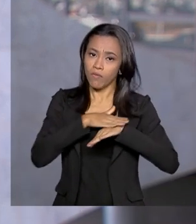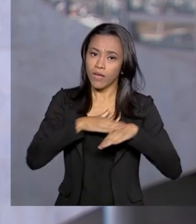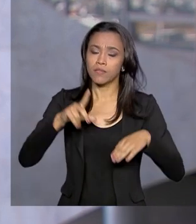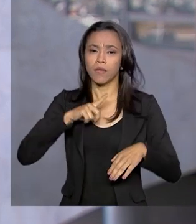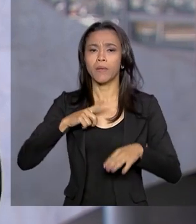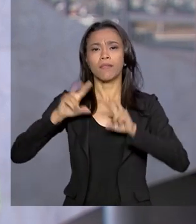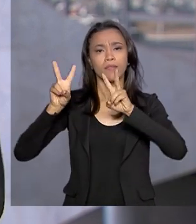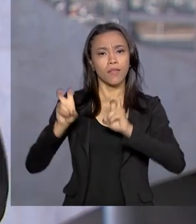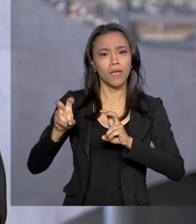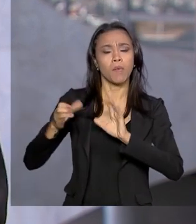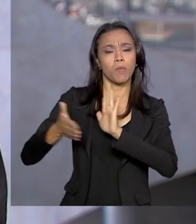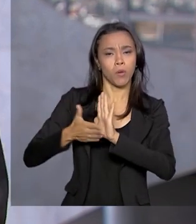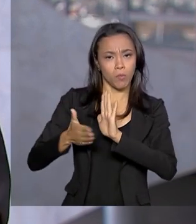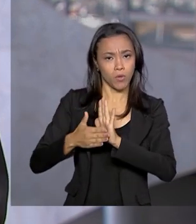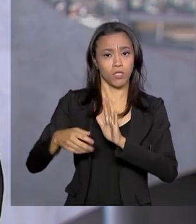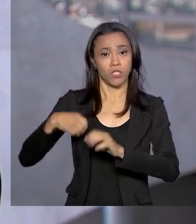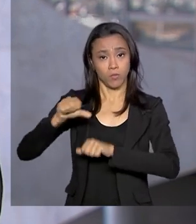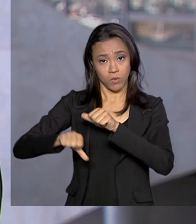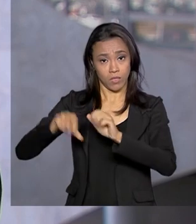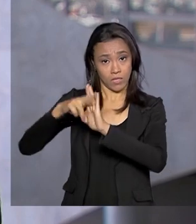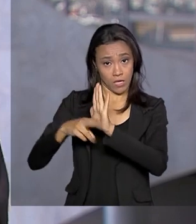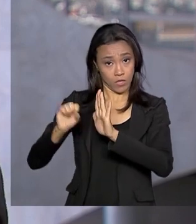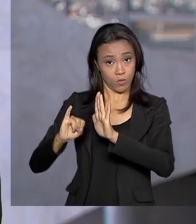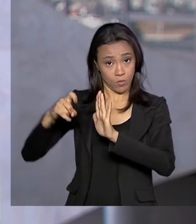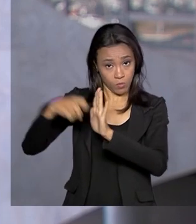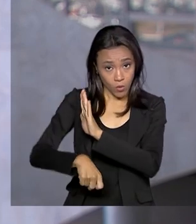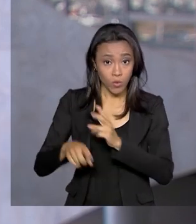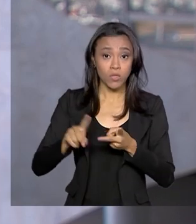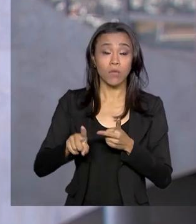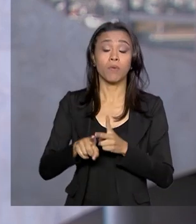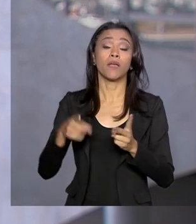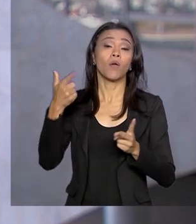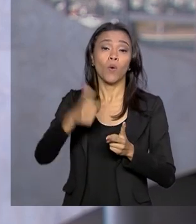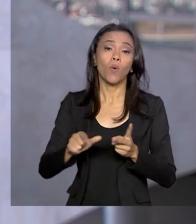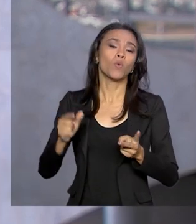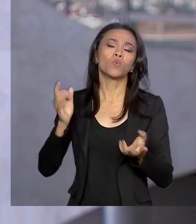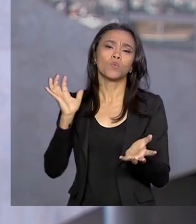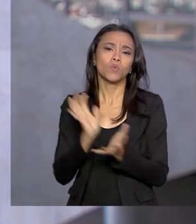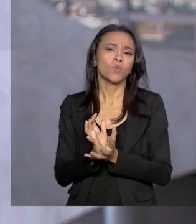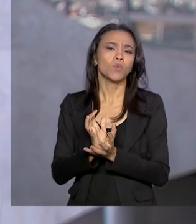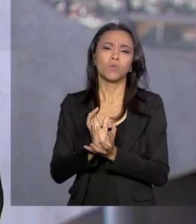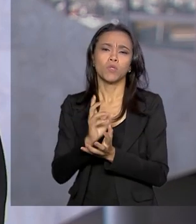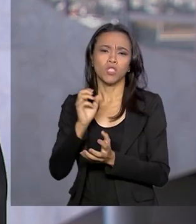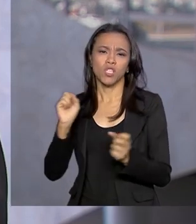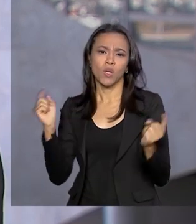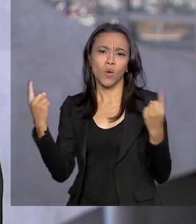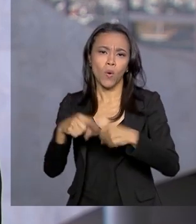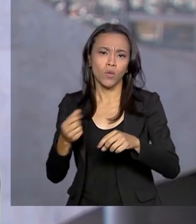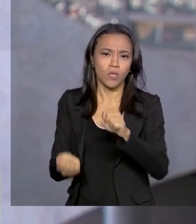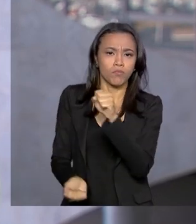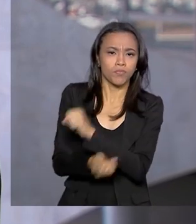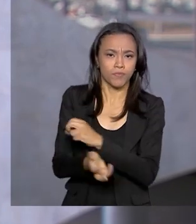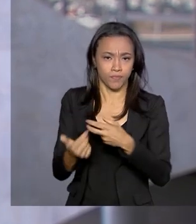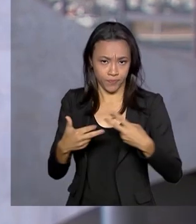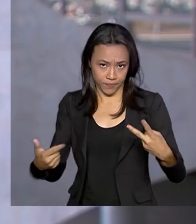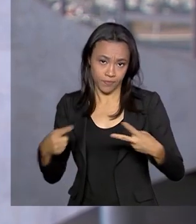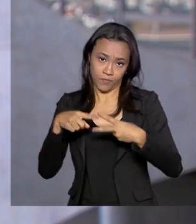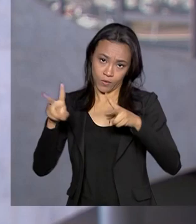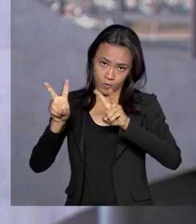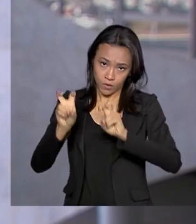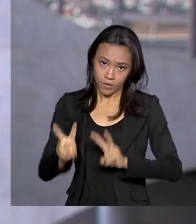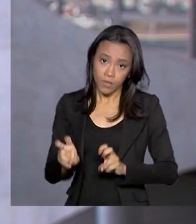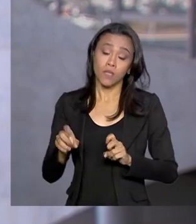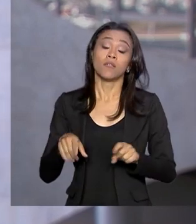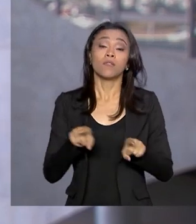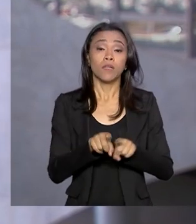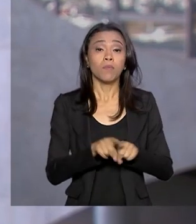tributária e o pacote anticorrupção devem ter feito parte da pauta. À noite, o presidente participa do lançamento da